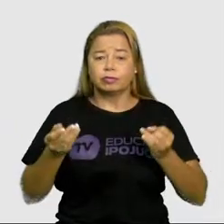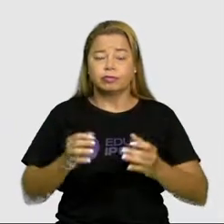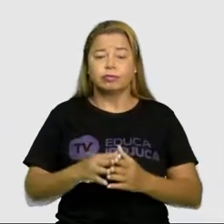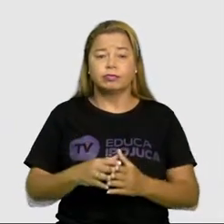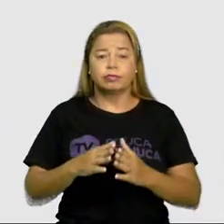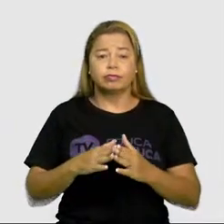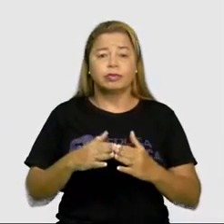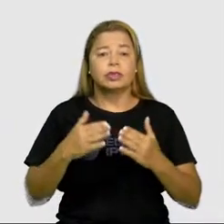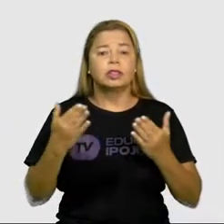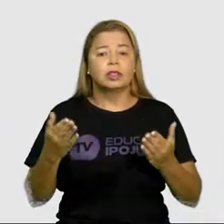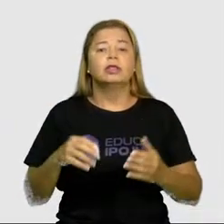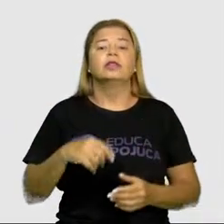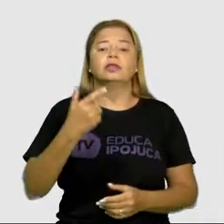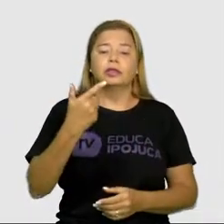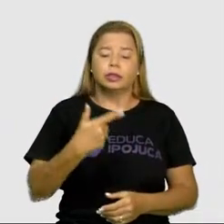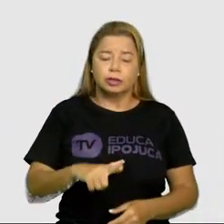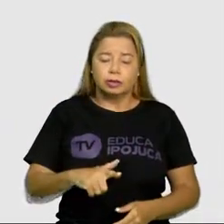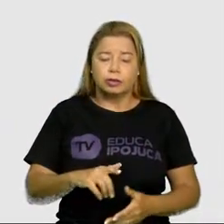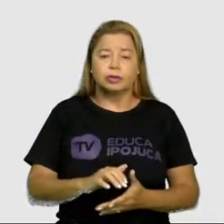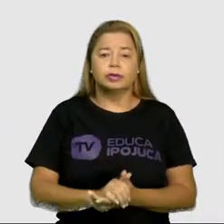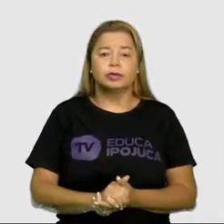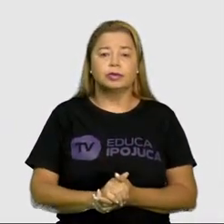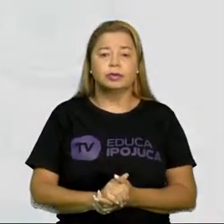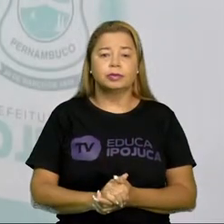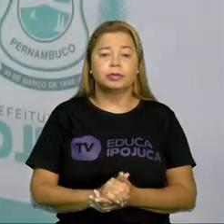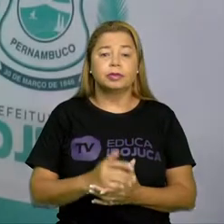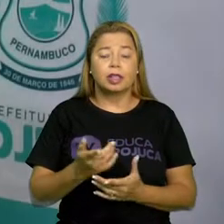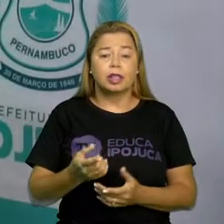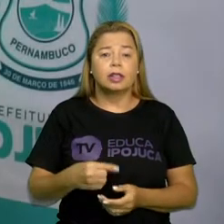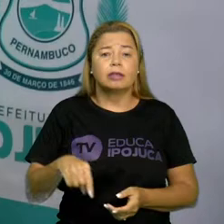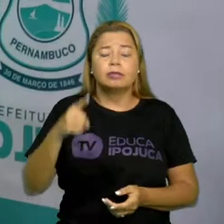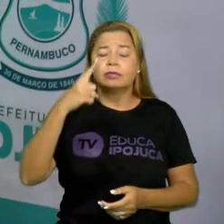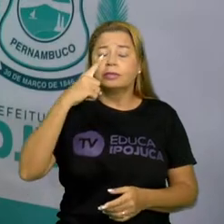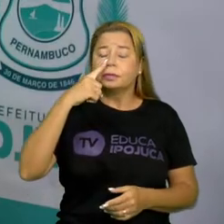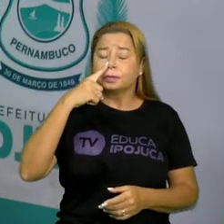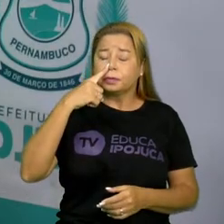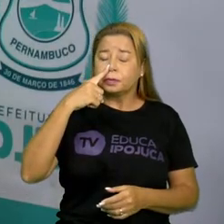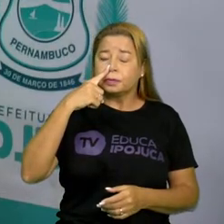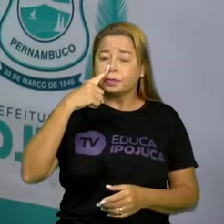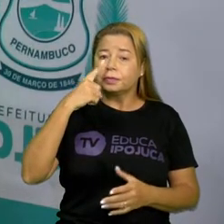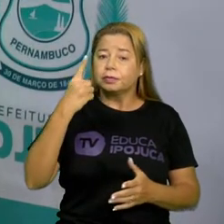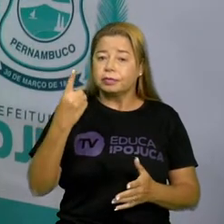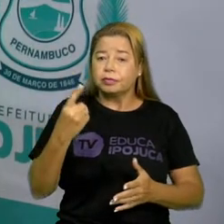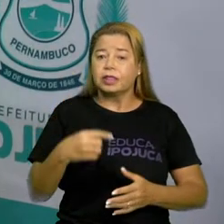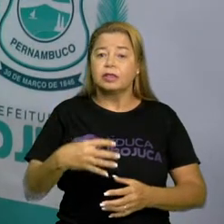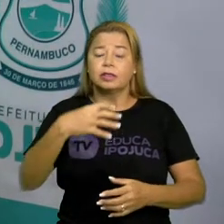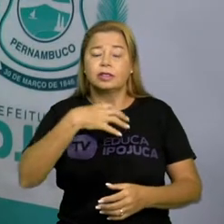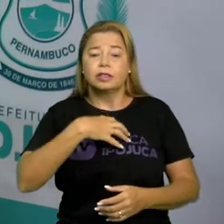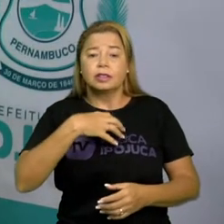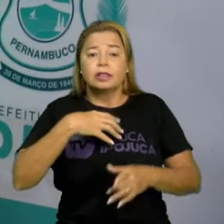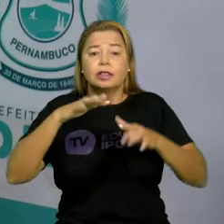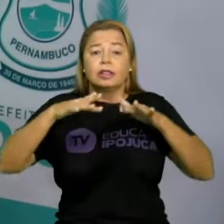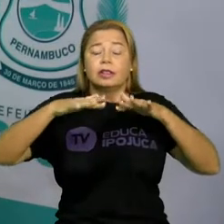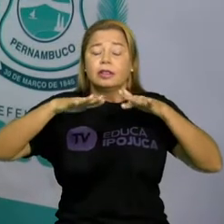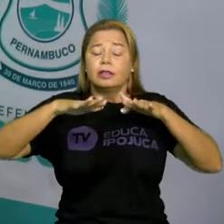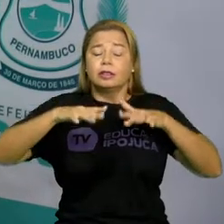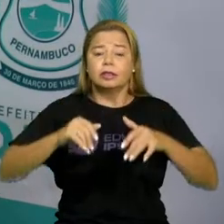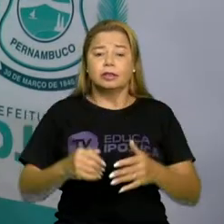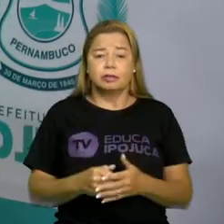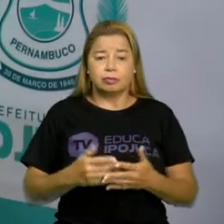É só, novamente. Fechou assim e consegue sentir a vibração